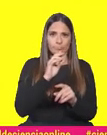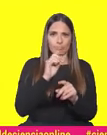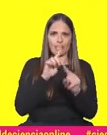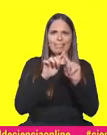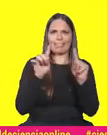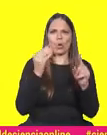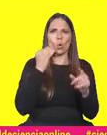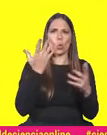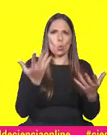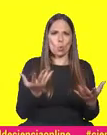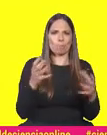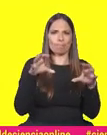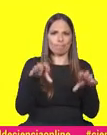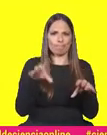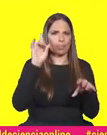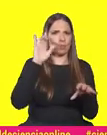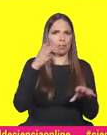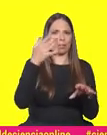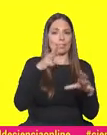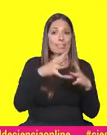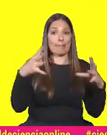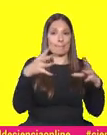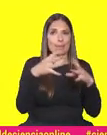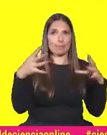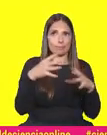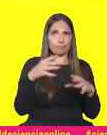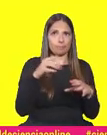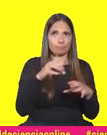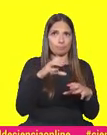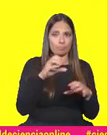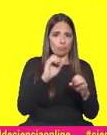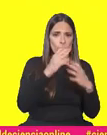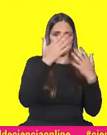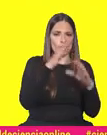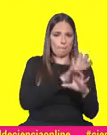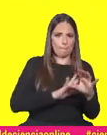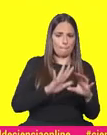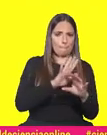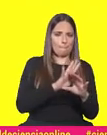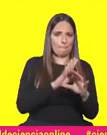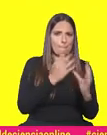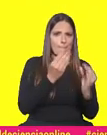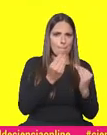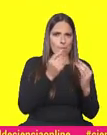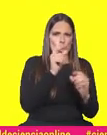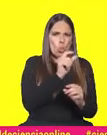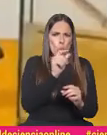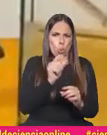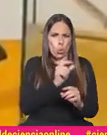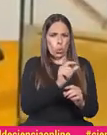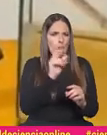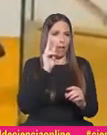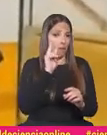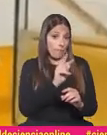diferença? É essencialmente uma questão de tamanho. Os cristais de calcite dos calcários são muito, muito pequenos que só se